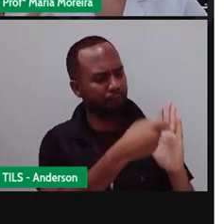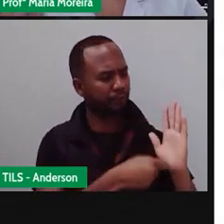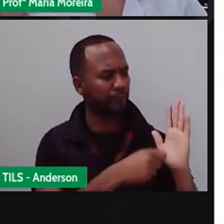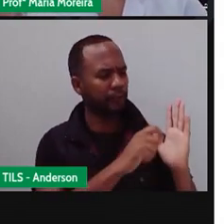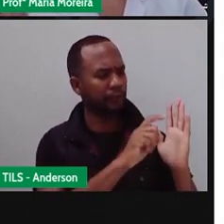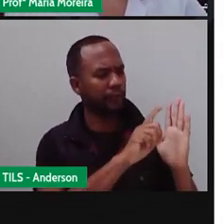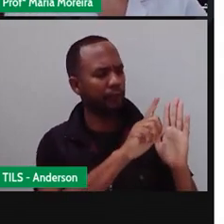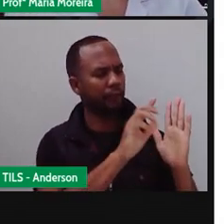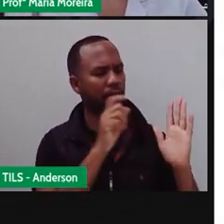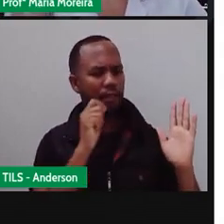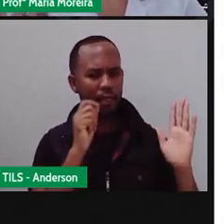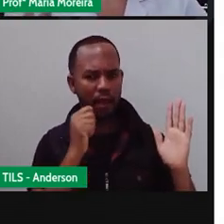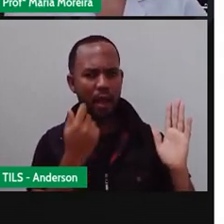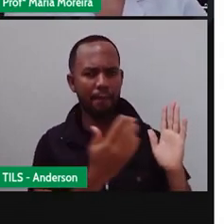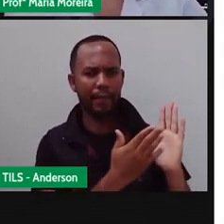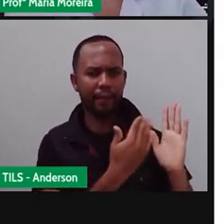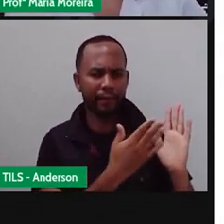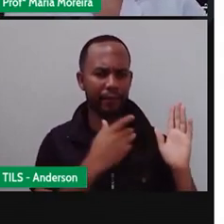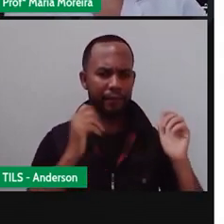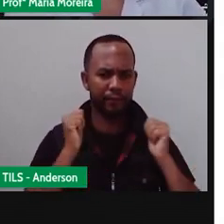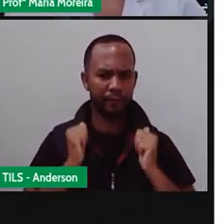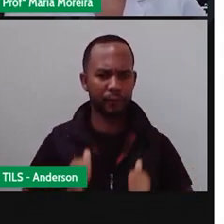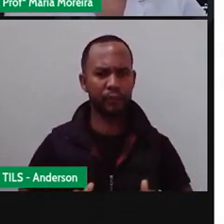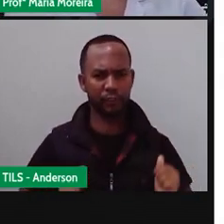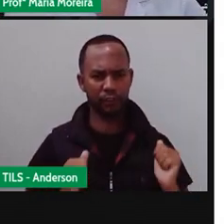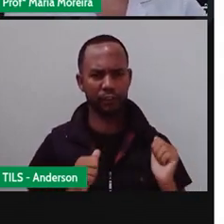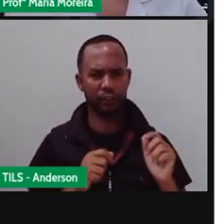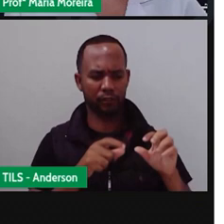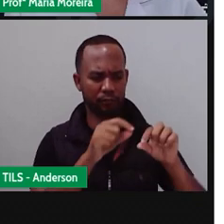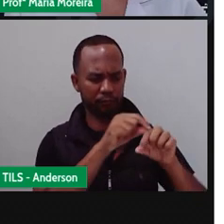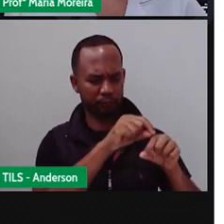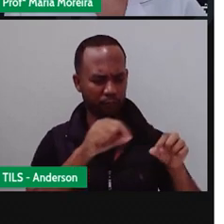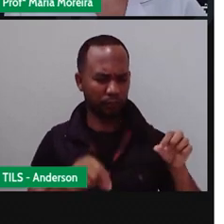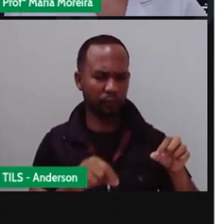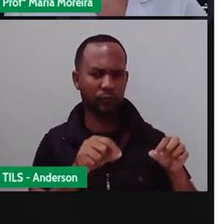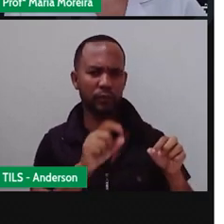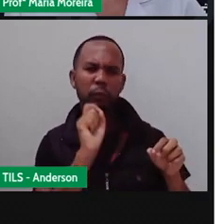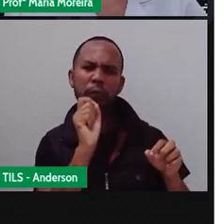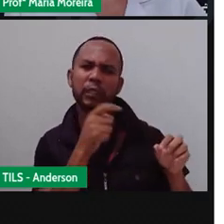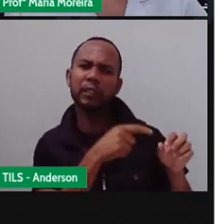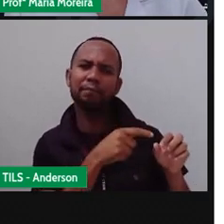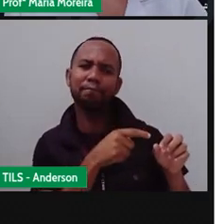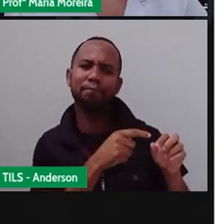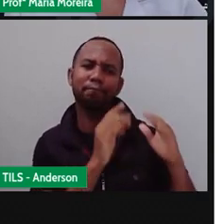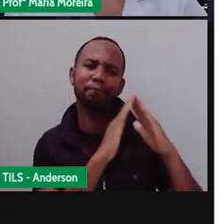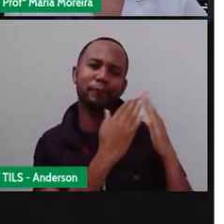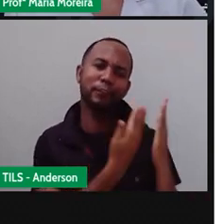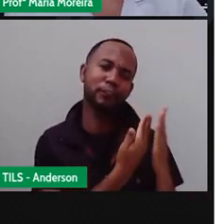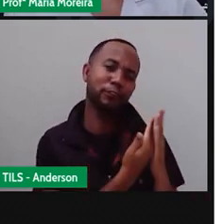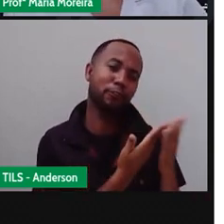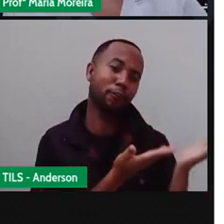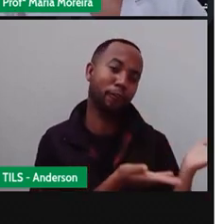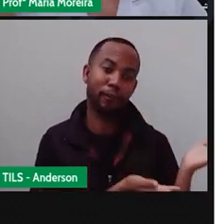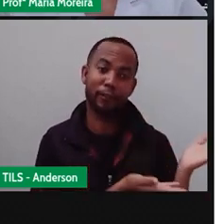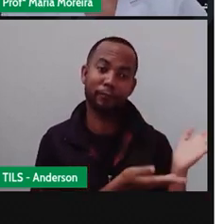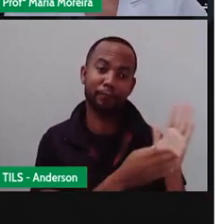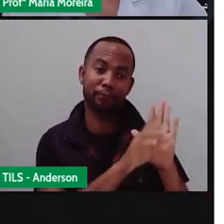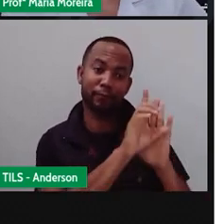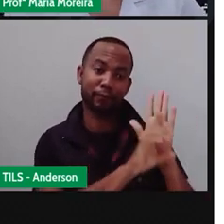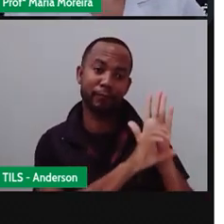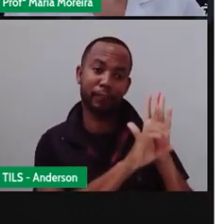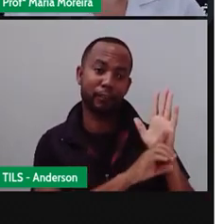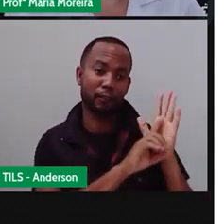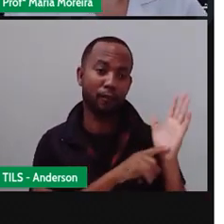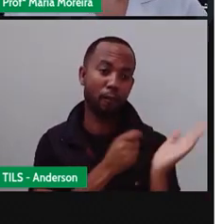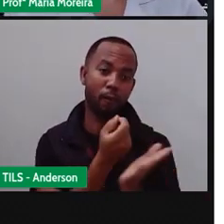caneta, livro, mochila, estojo. Isso é uma lista de alimentos? Não. Pode ser o quê? Uma lista de compras de